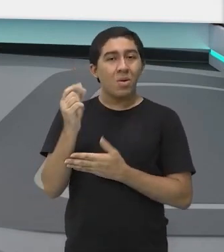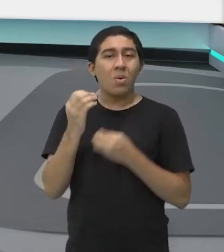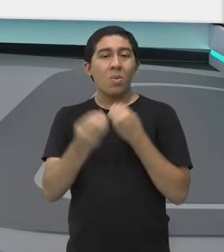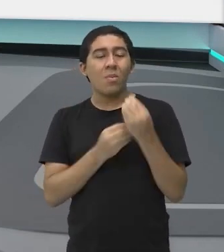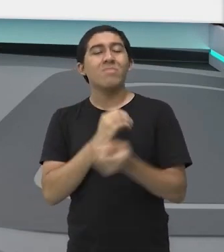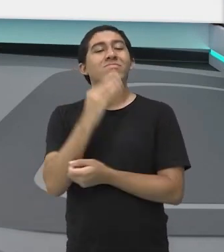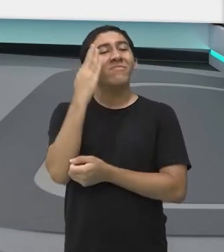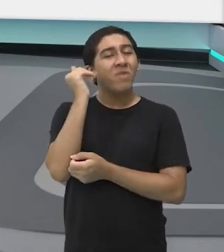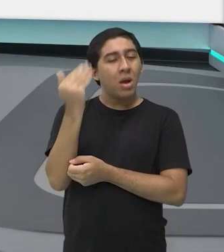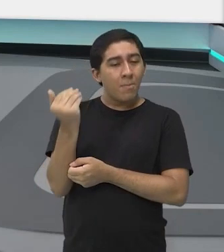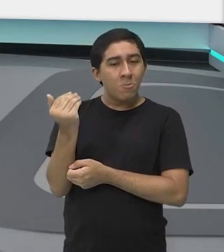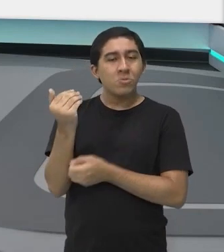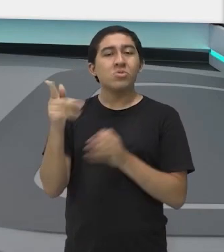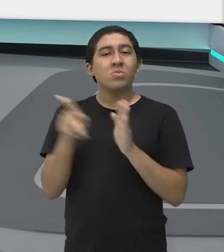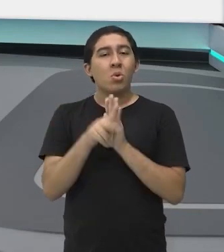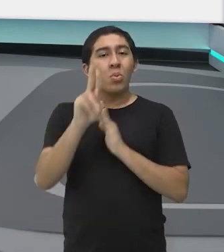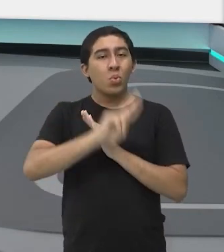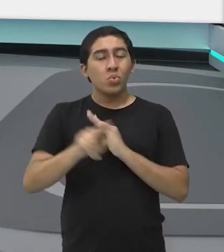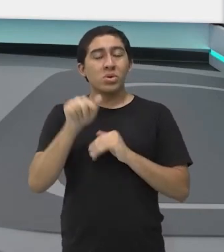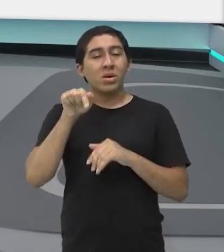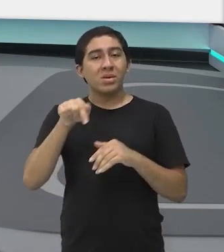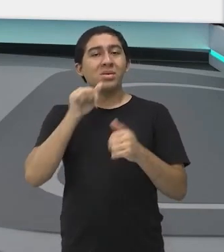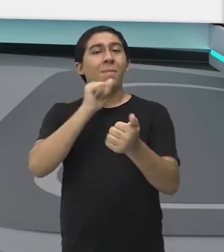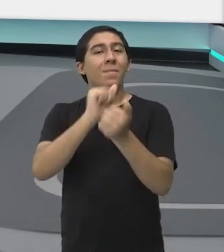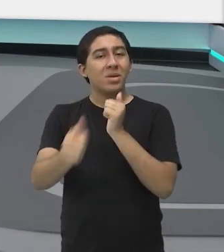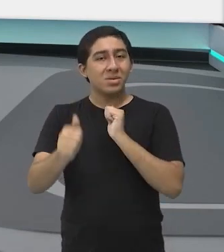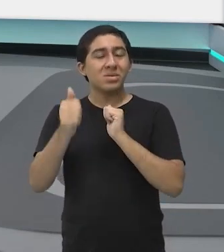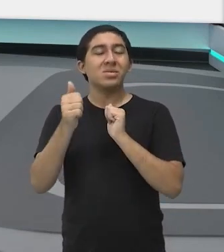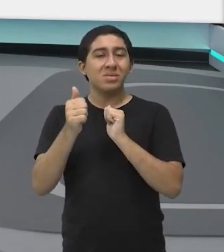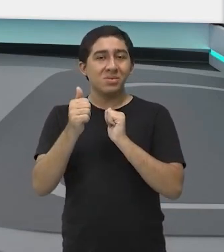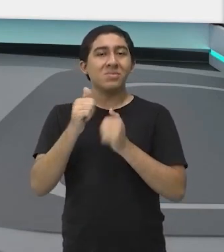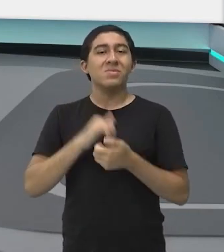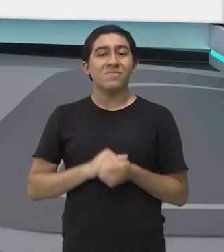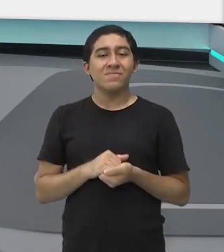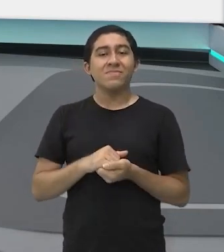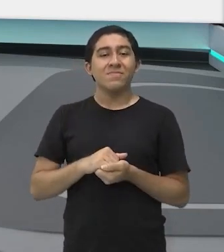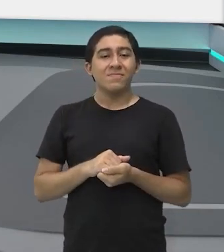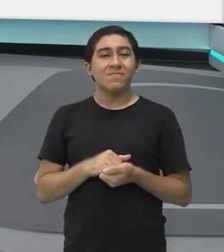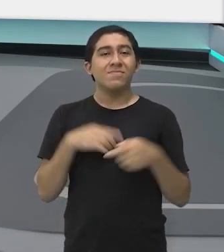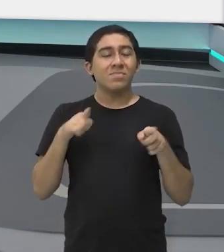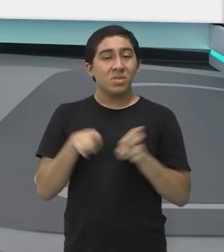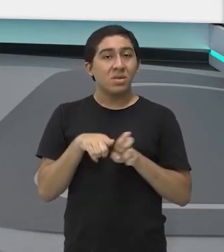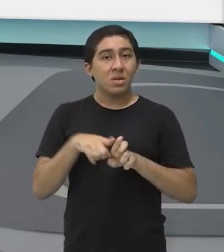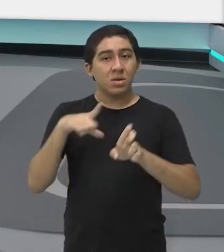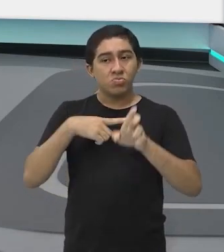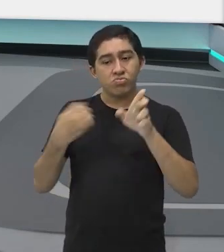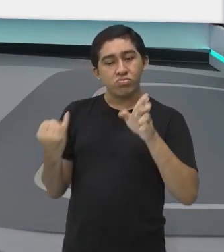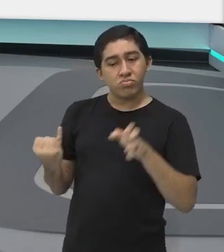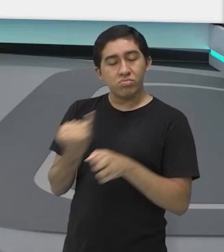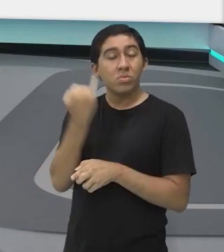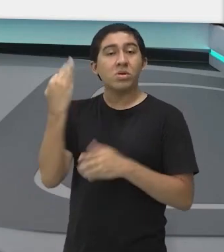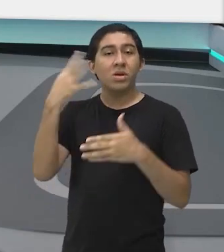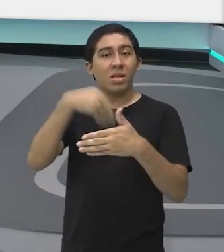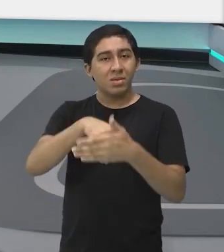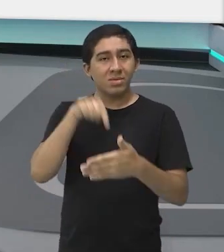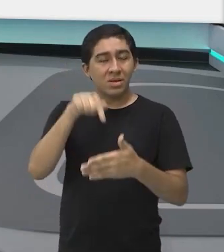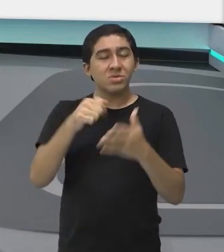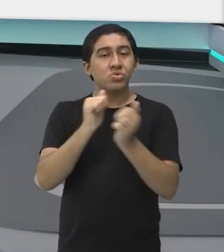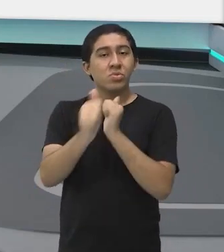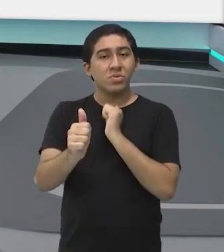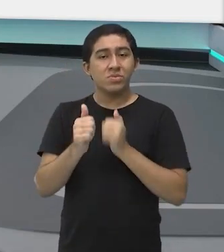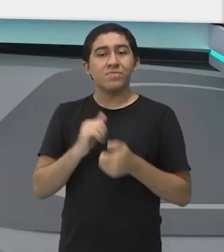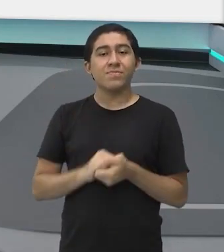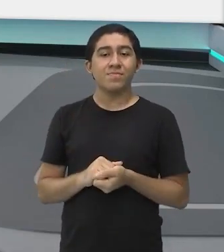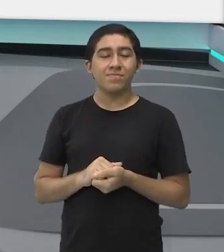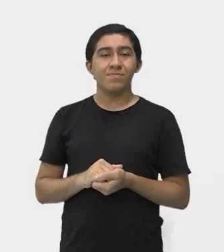notoriedade nesse esporte, né? Que chamam aí bastante atenção e se destacaram dentro da modalidade. E a